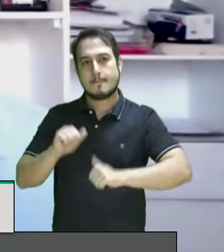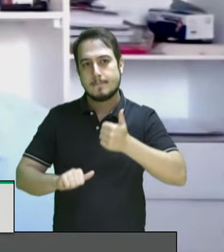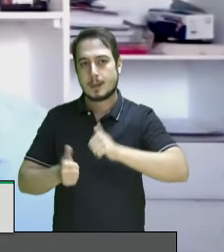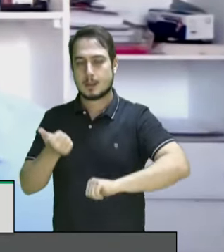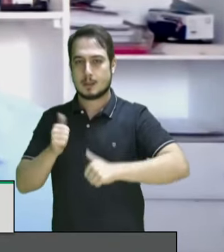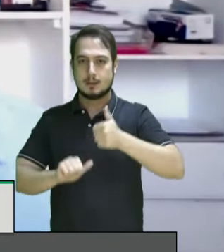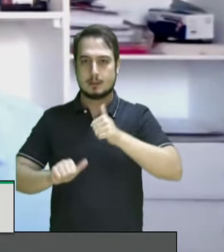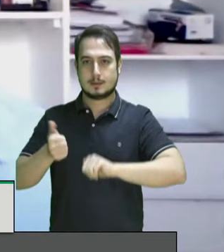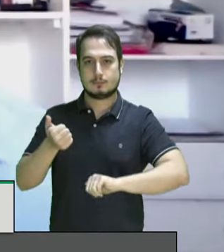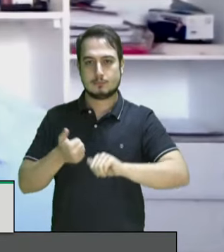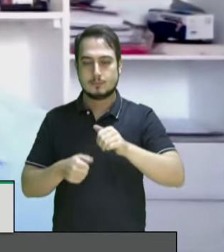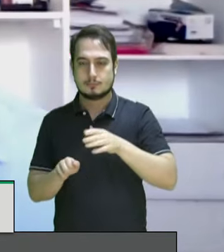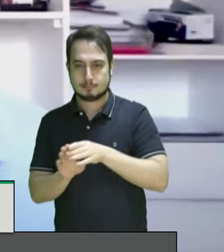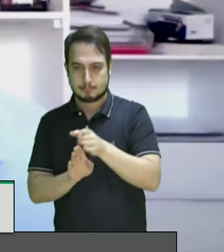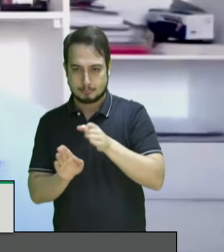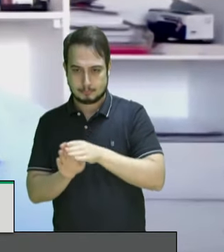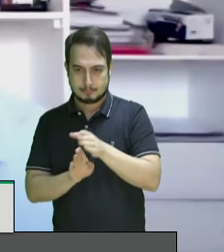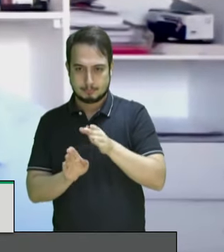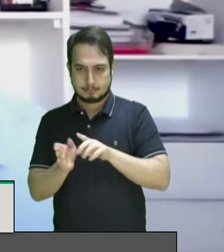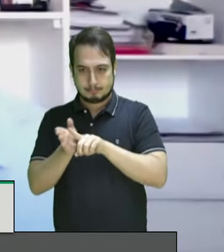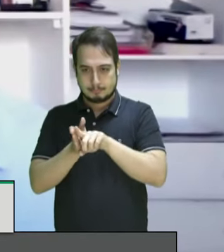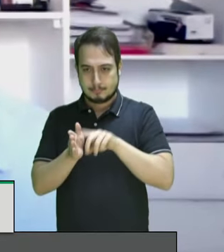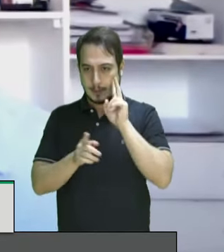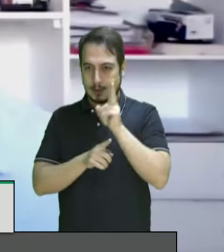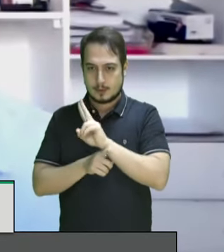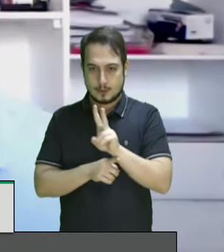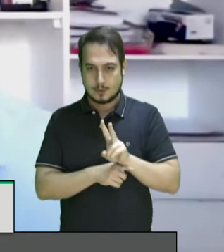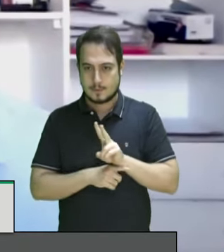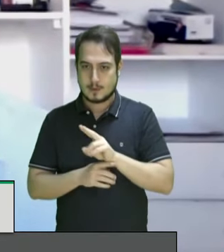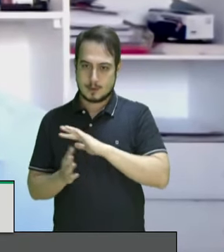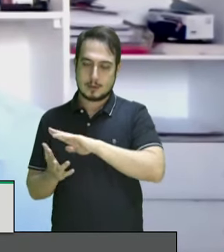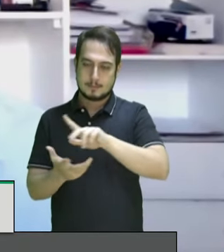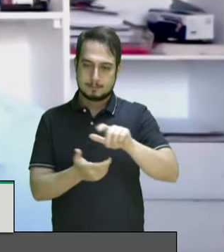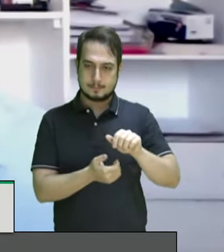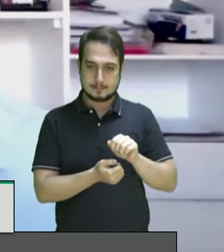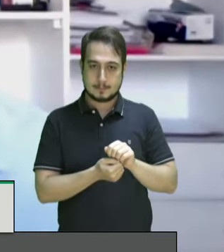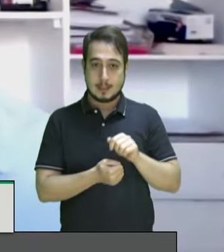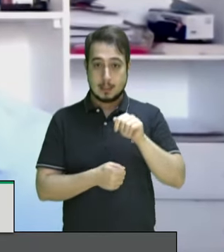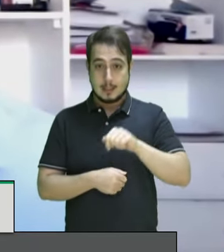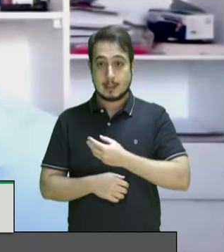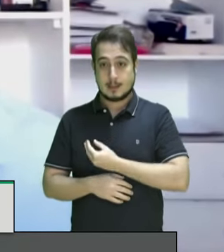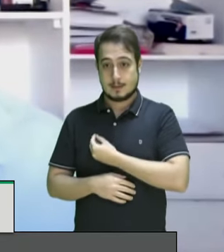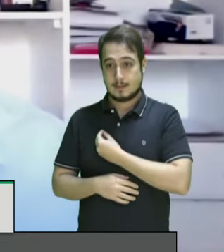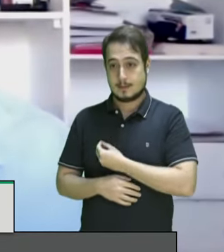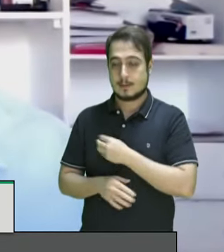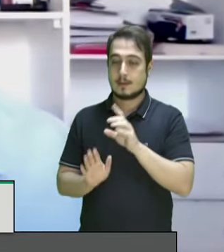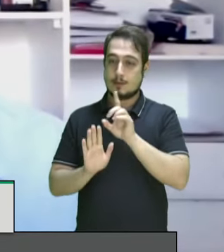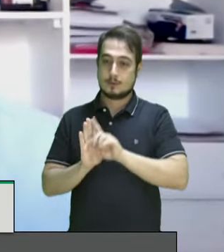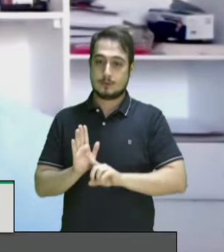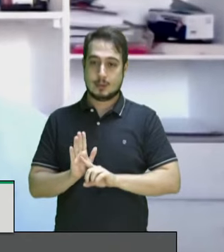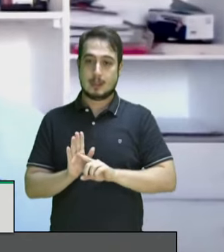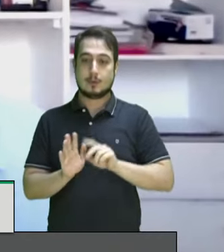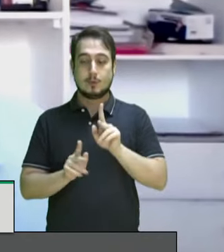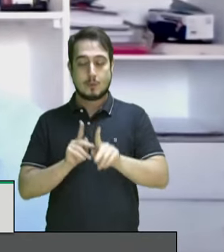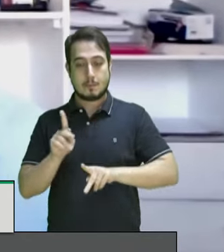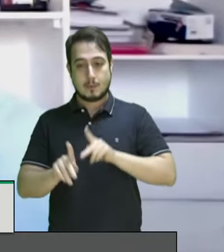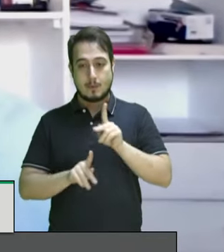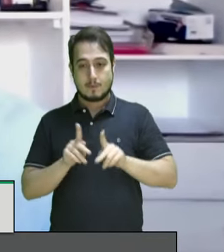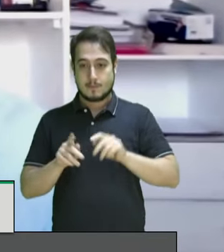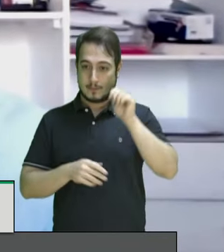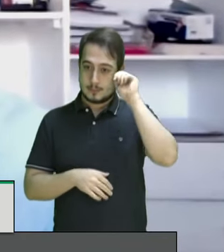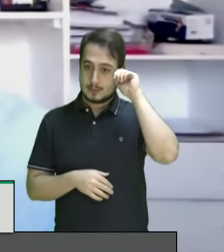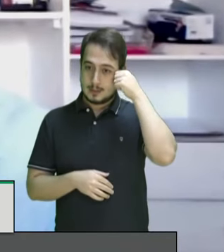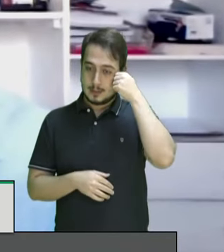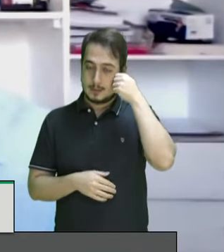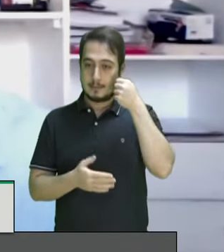das recomendações a partir da revisão periódica universal. E aqui tratamos hoje sobre os direitos da população negra e